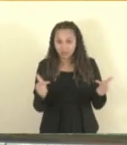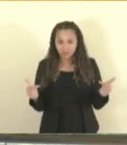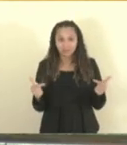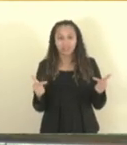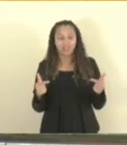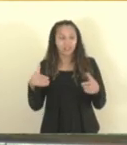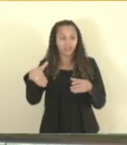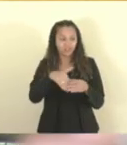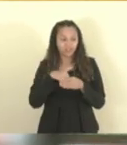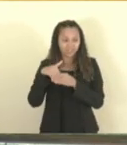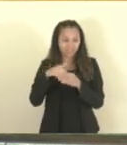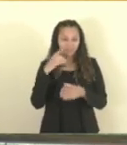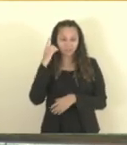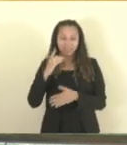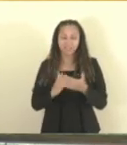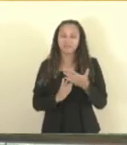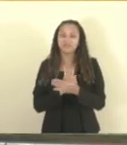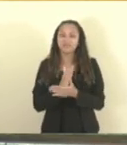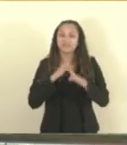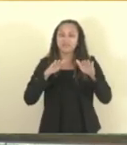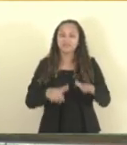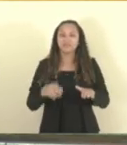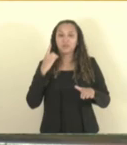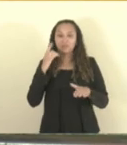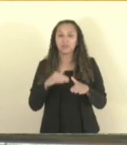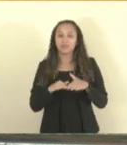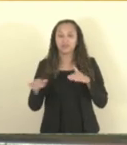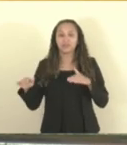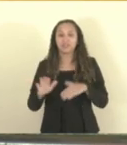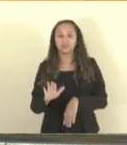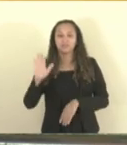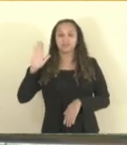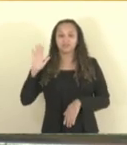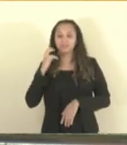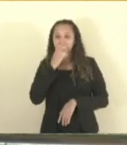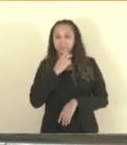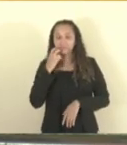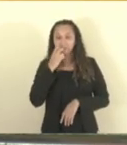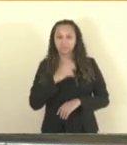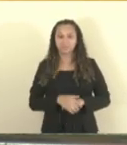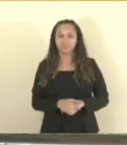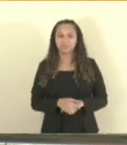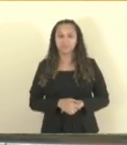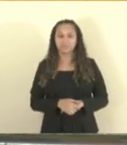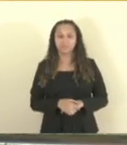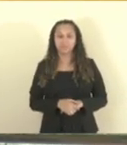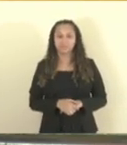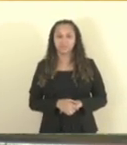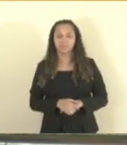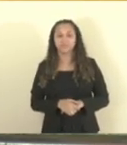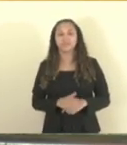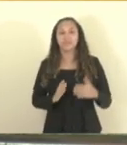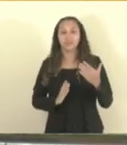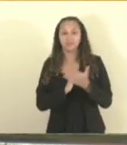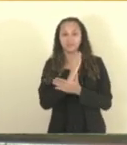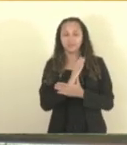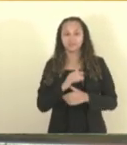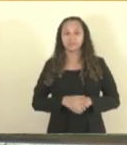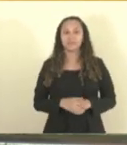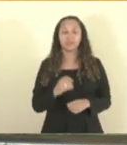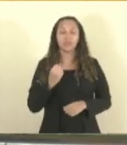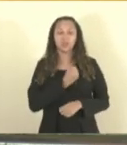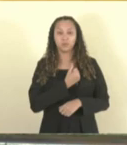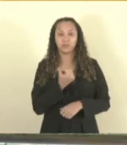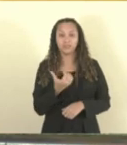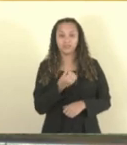discutir, em votação, os deputados e deputadas que aprovam permaneçam como estão, os contrários se manifestem verbalmente. Não havendo contrários, fica aprovado. Do